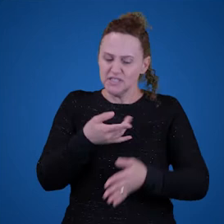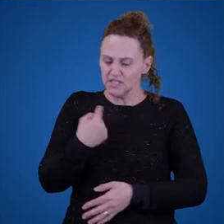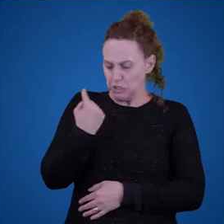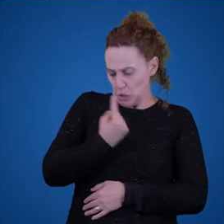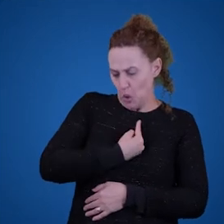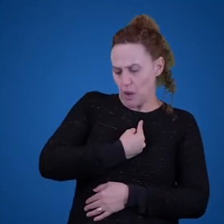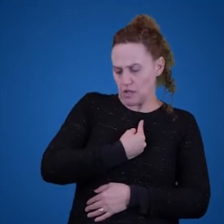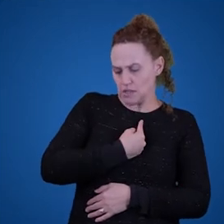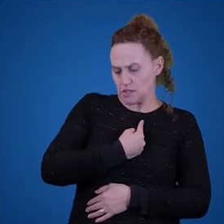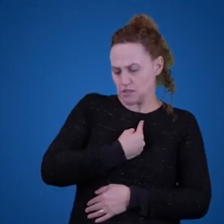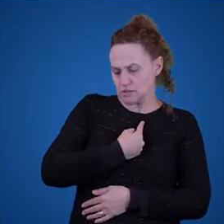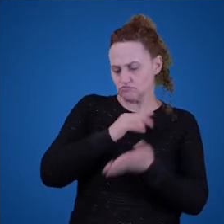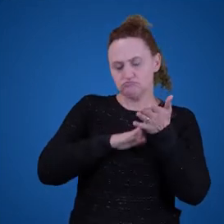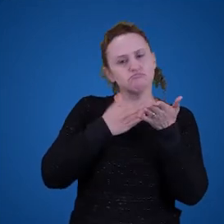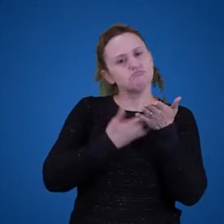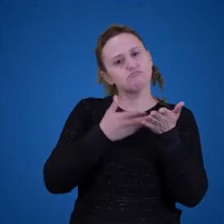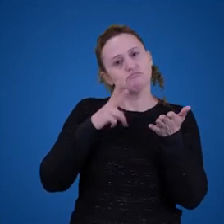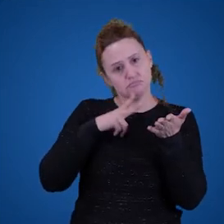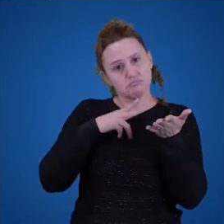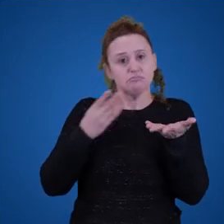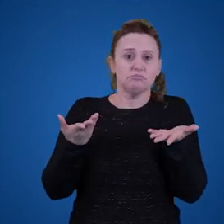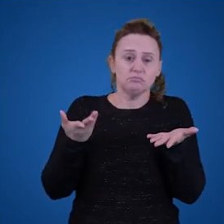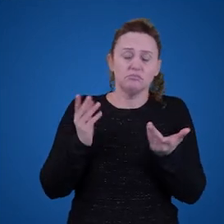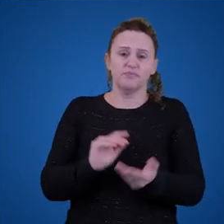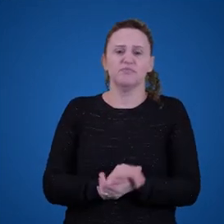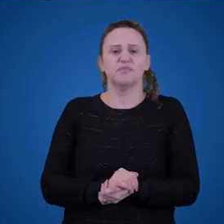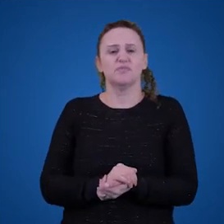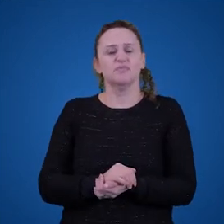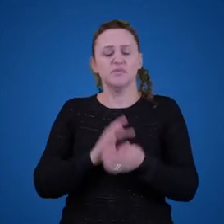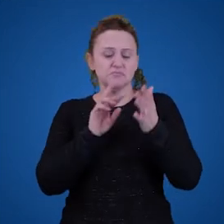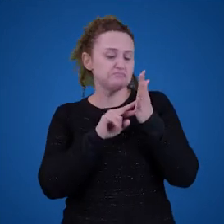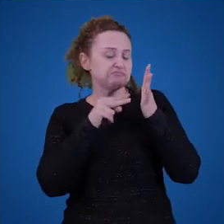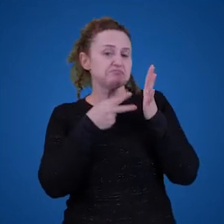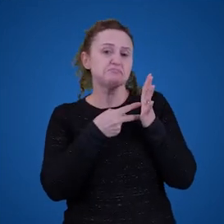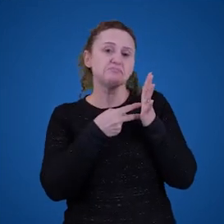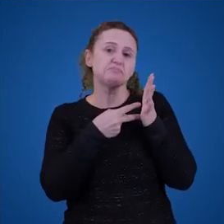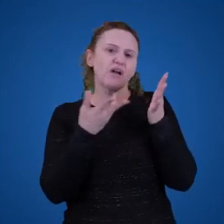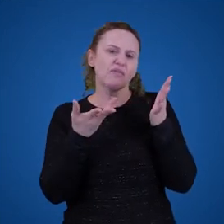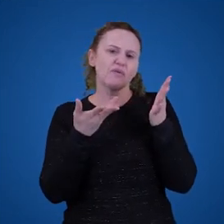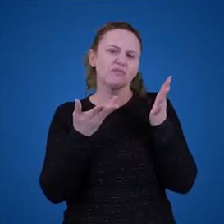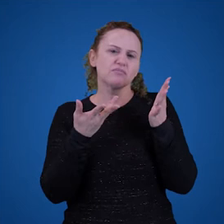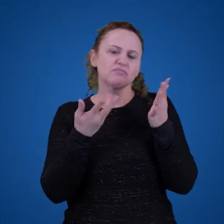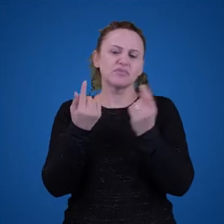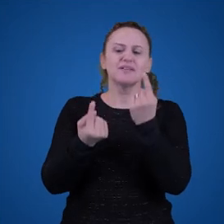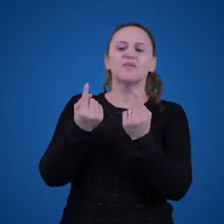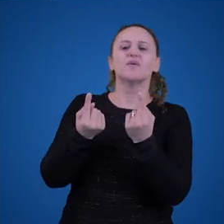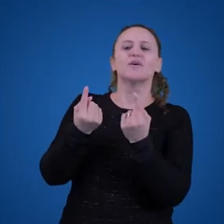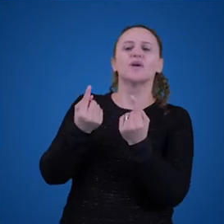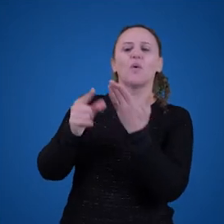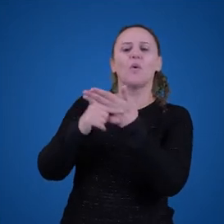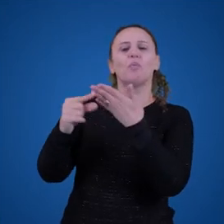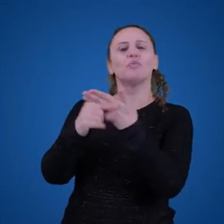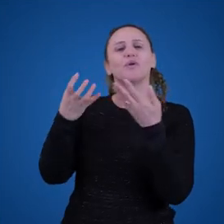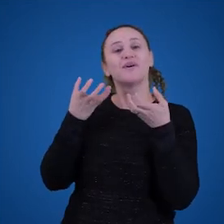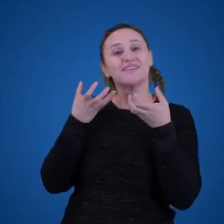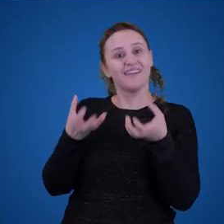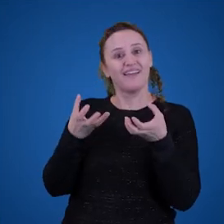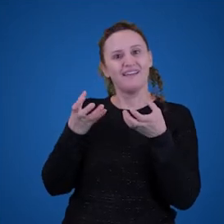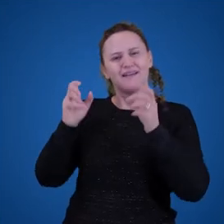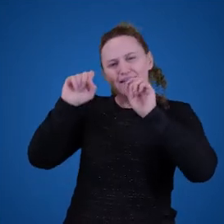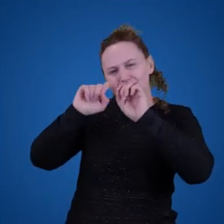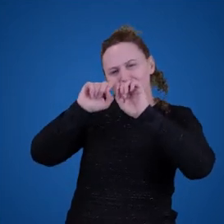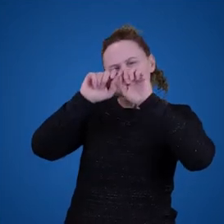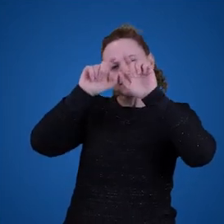de estabelecimento do significado? Ou será que a intenção do próprio autor, seja ela clara ou